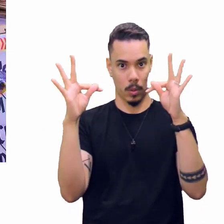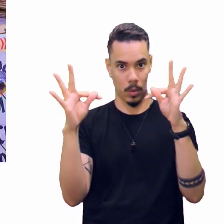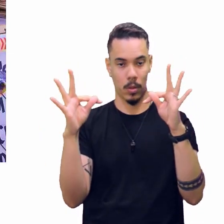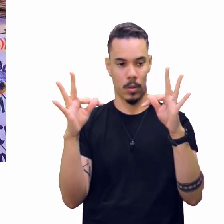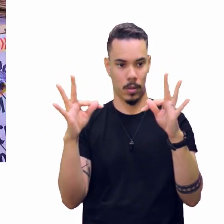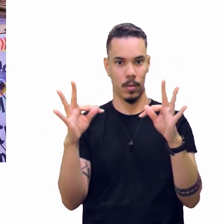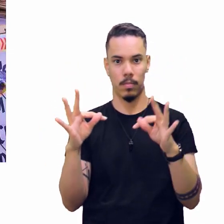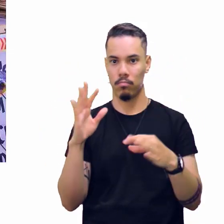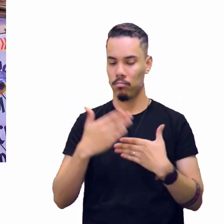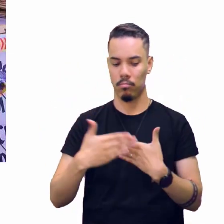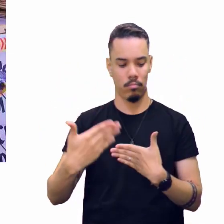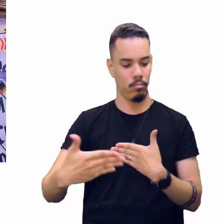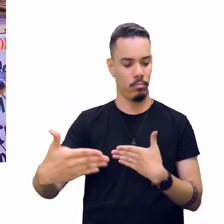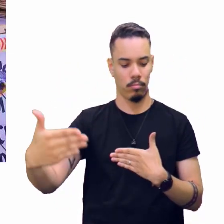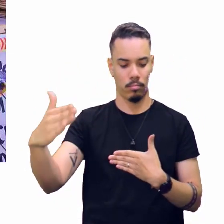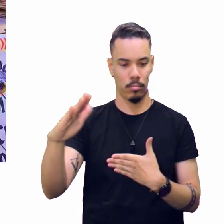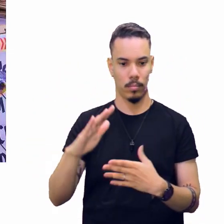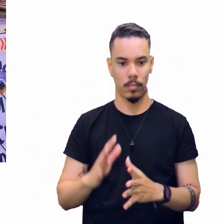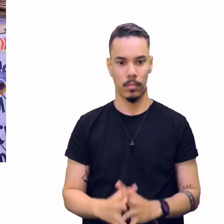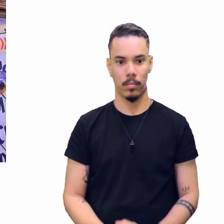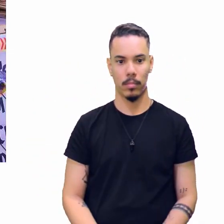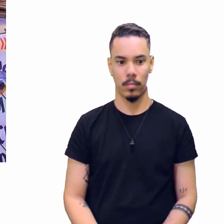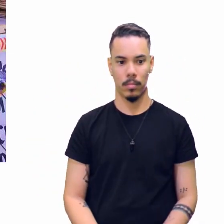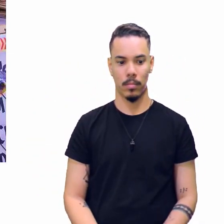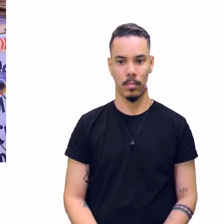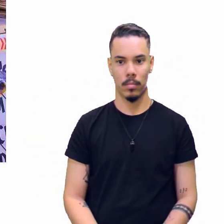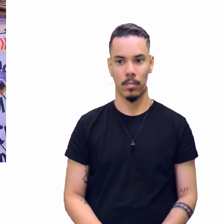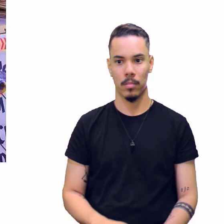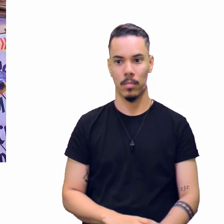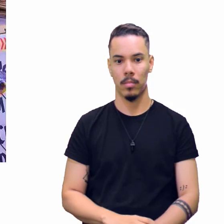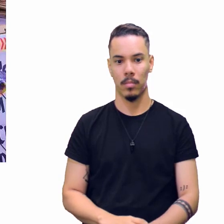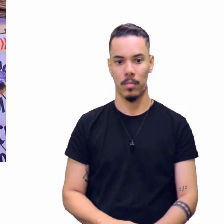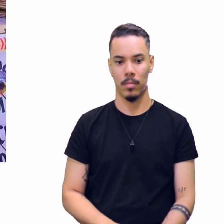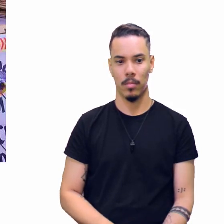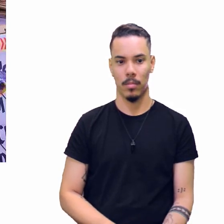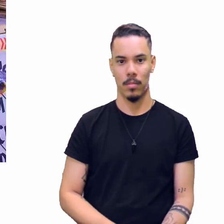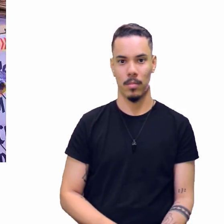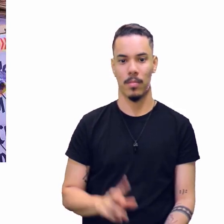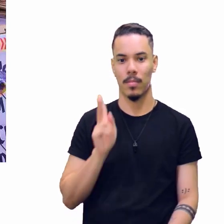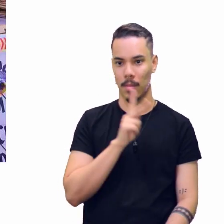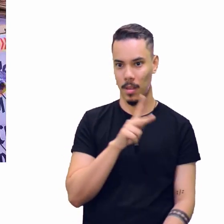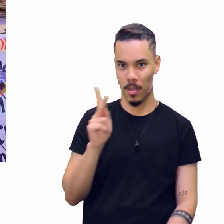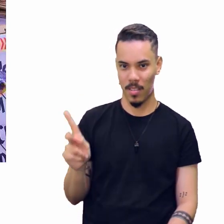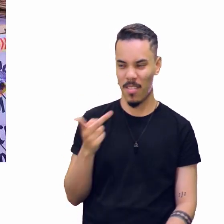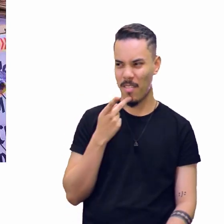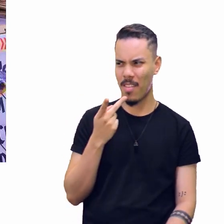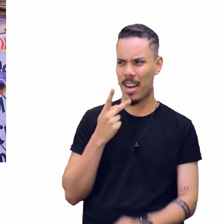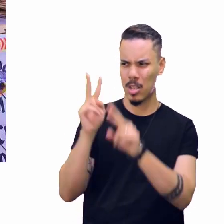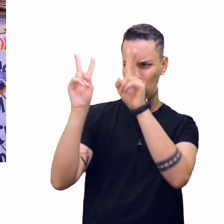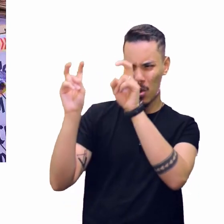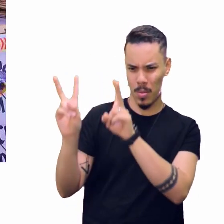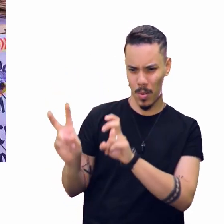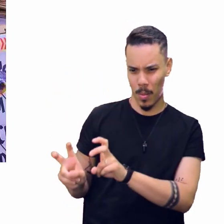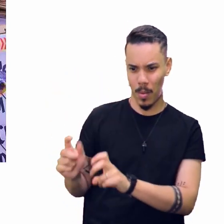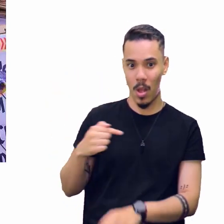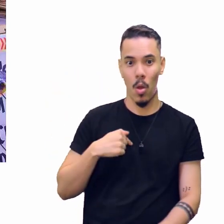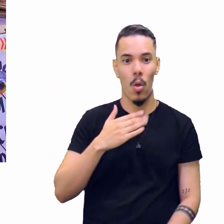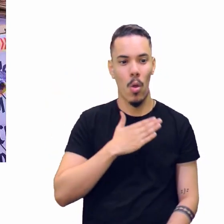assim por diante. A professora só está falando um assunto que eu não gosto. O meu negócio é